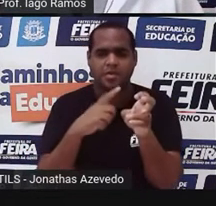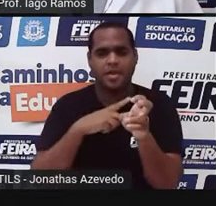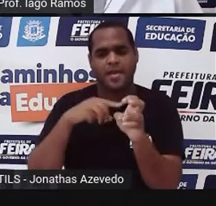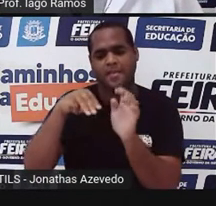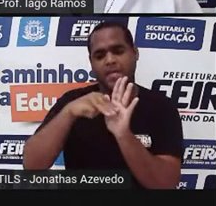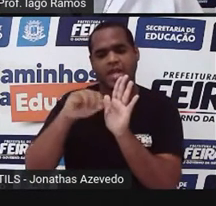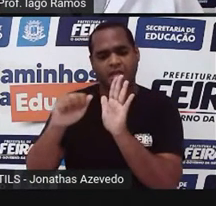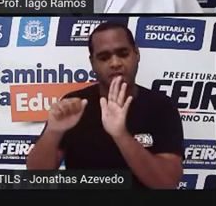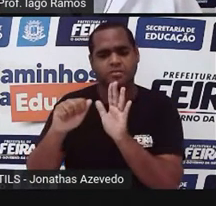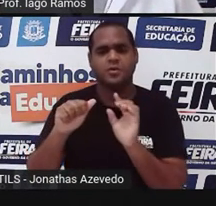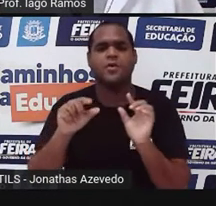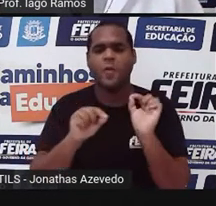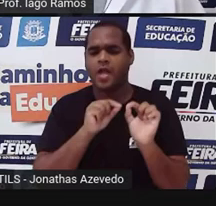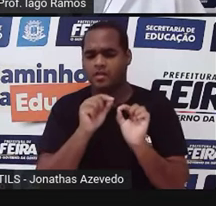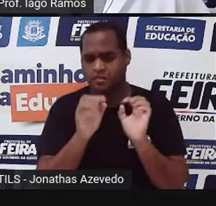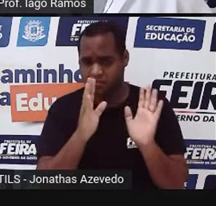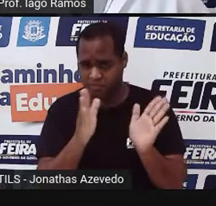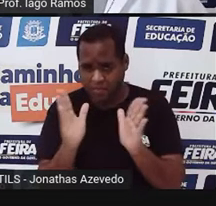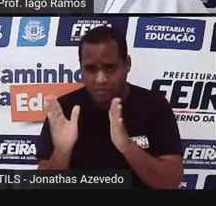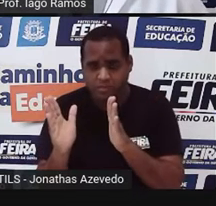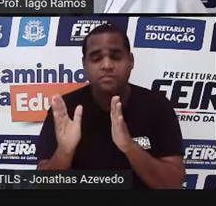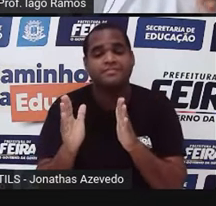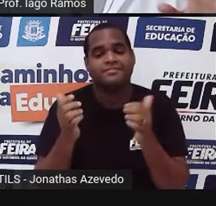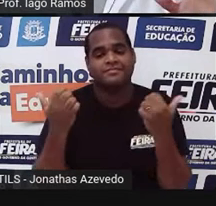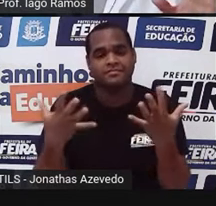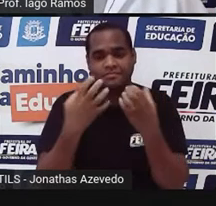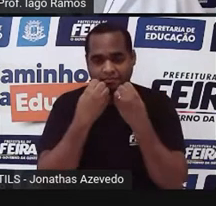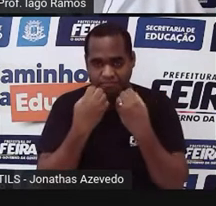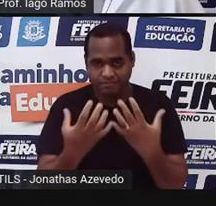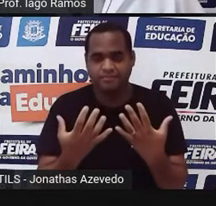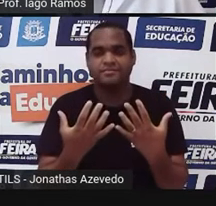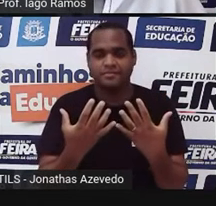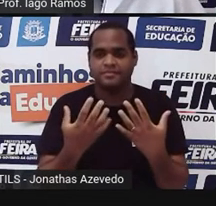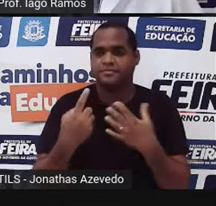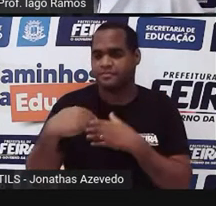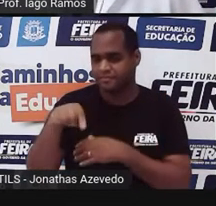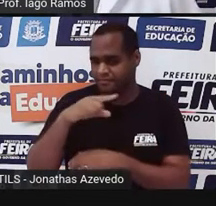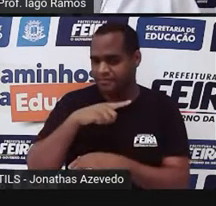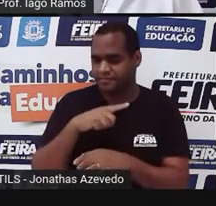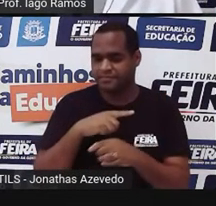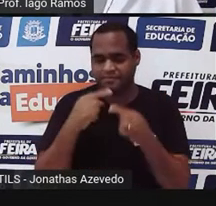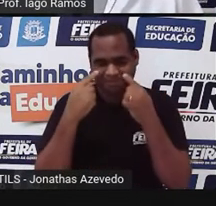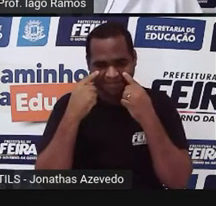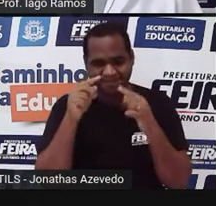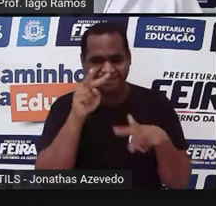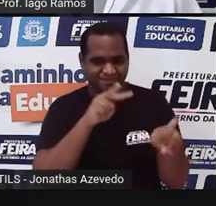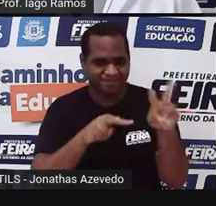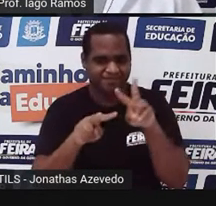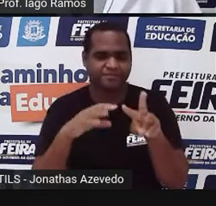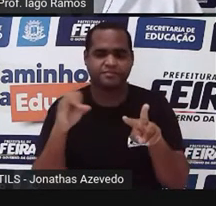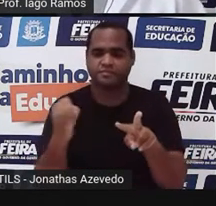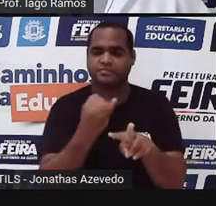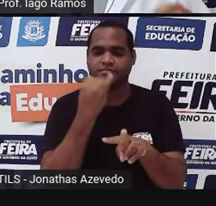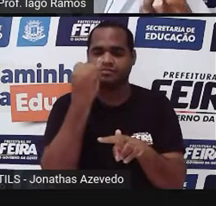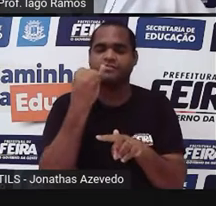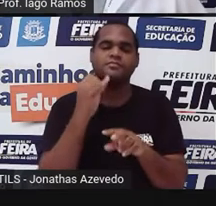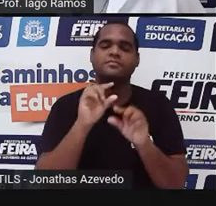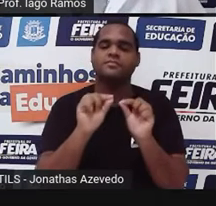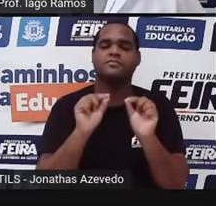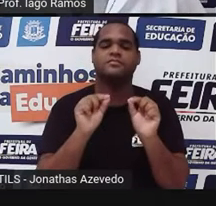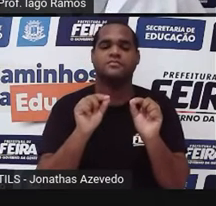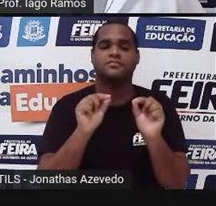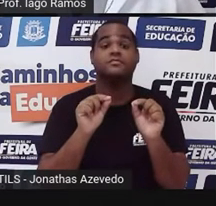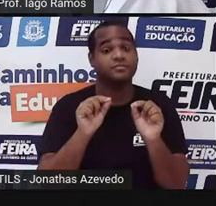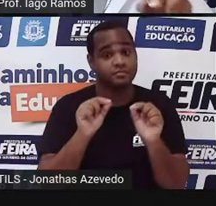aritmética, né? Bom, a gente vai ver uma coisa interessante aqui, ó. Que